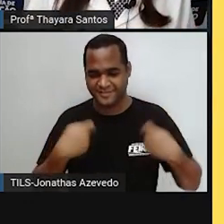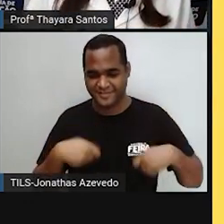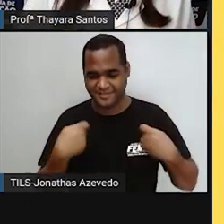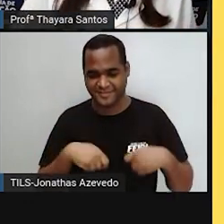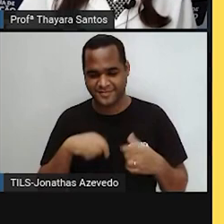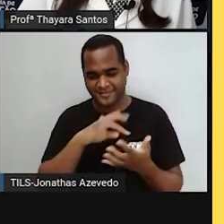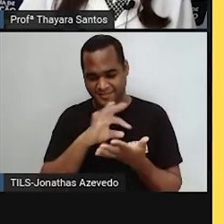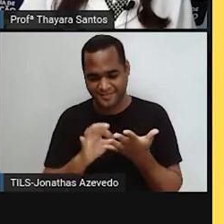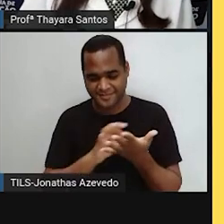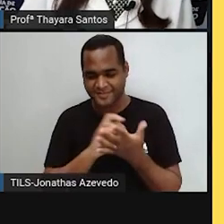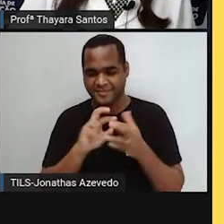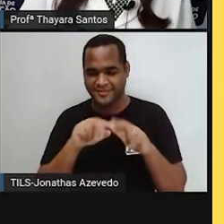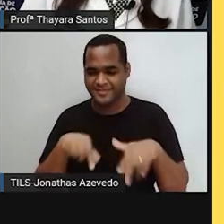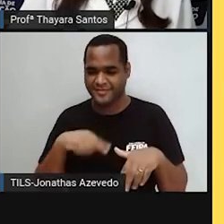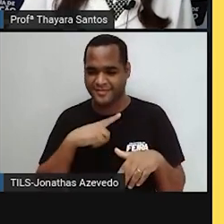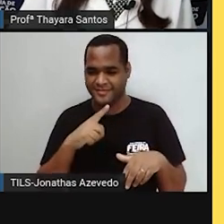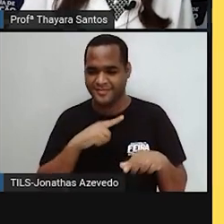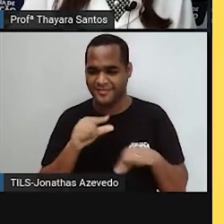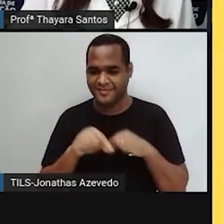trabalhando.